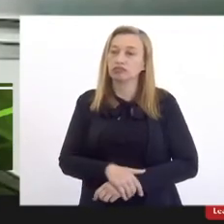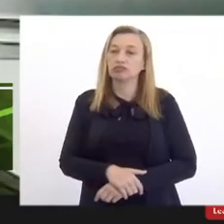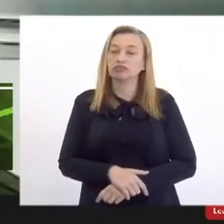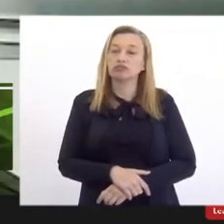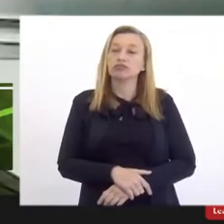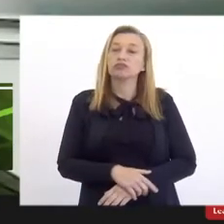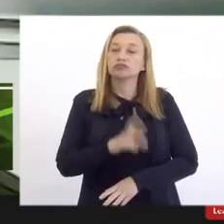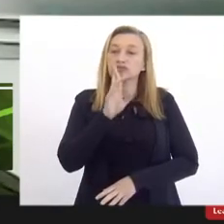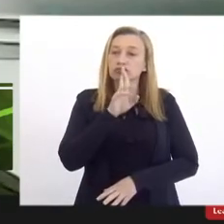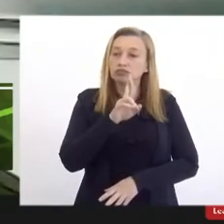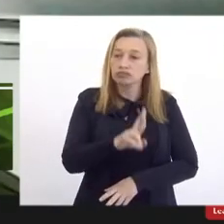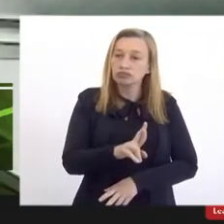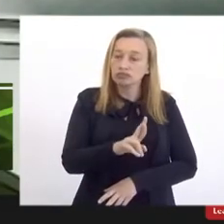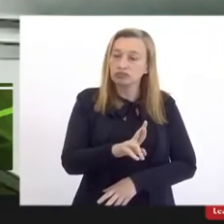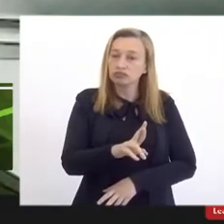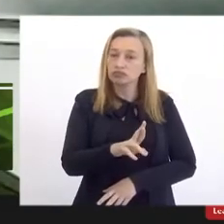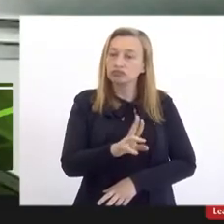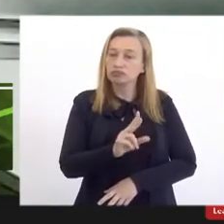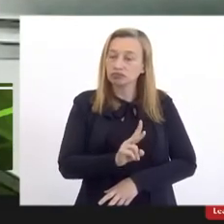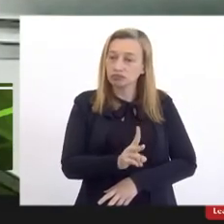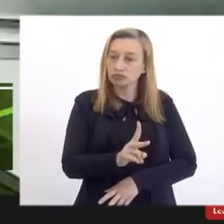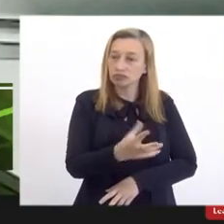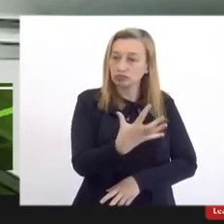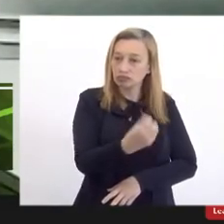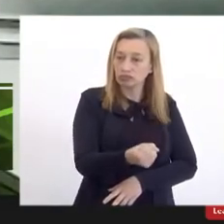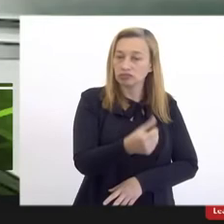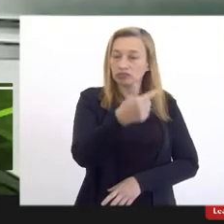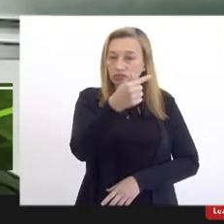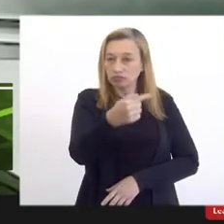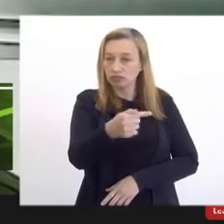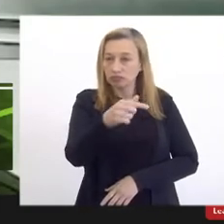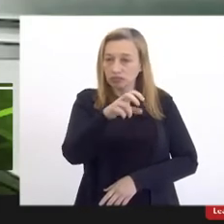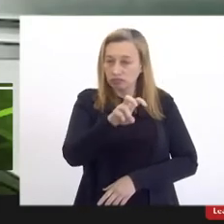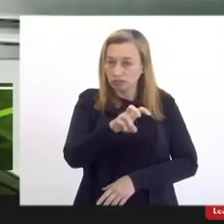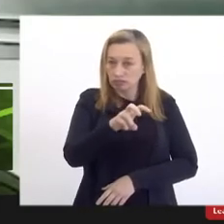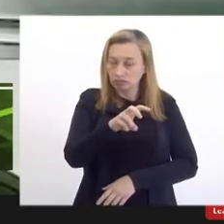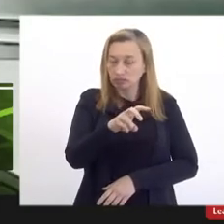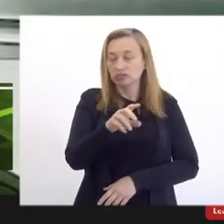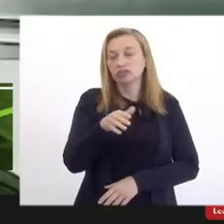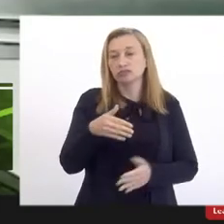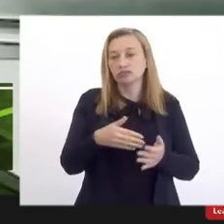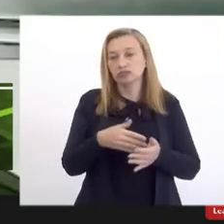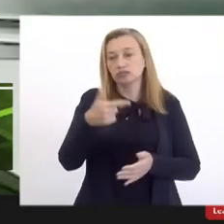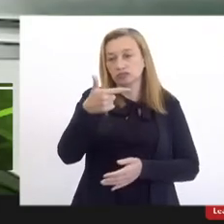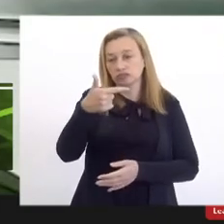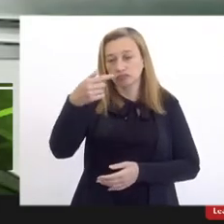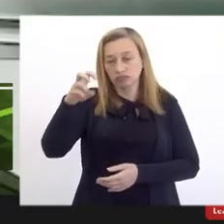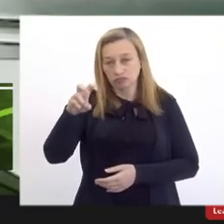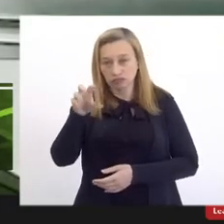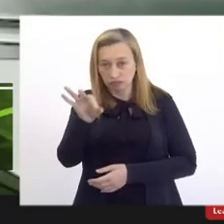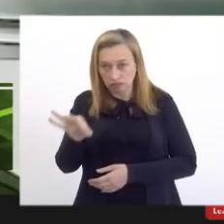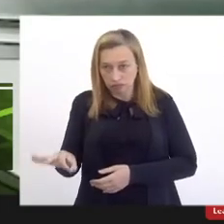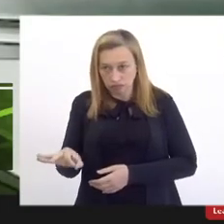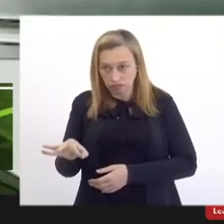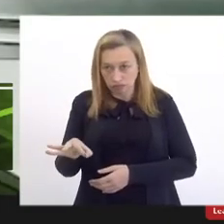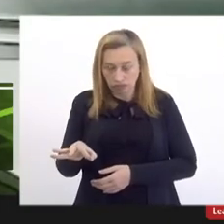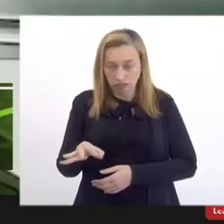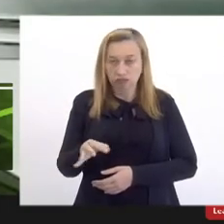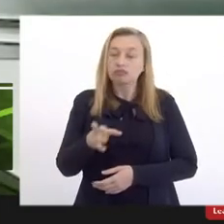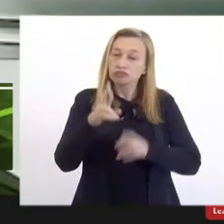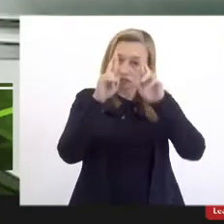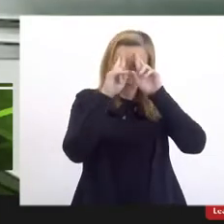os resultados aqui ditos foram 75 a 25%. Há que se